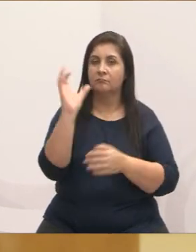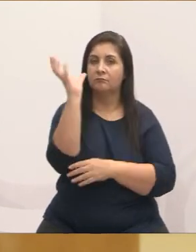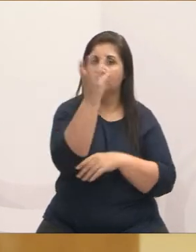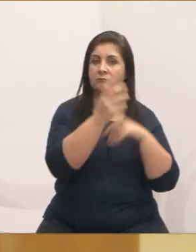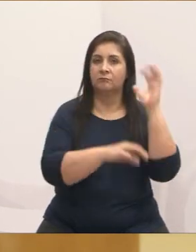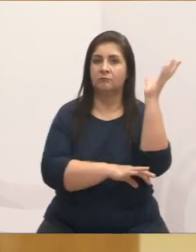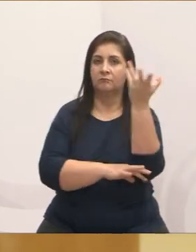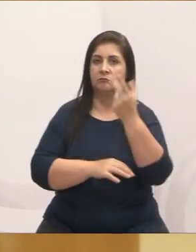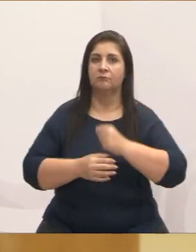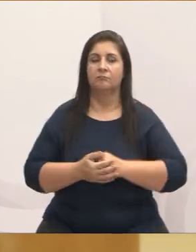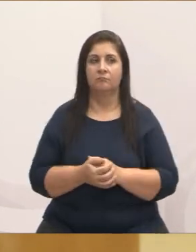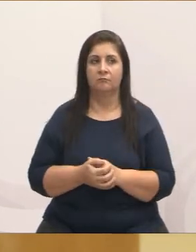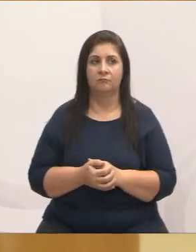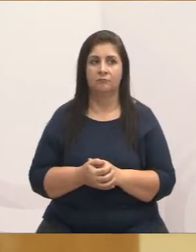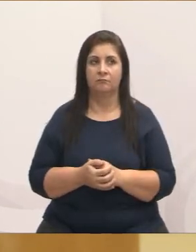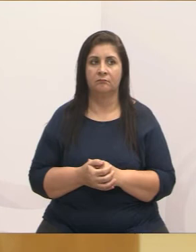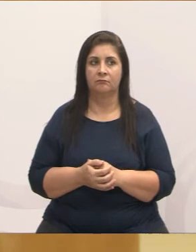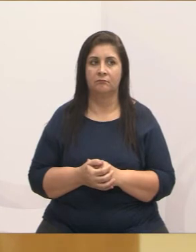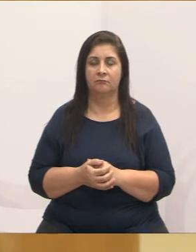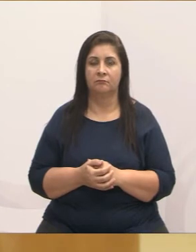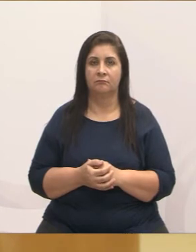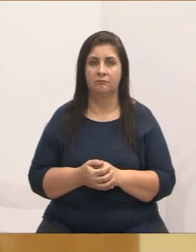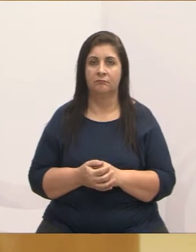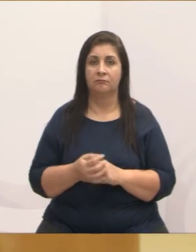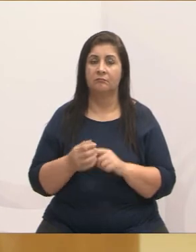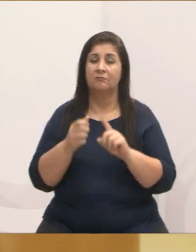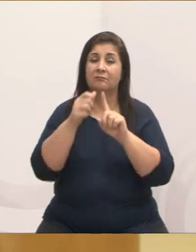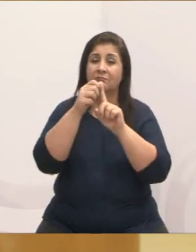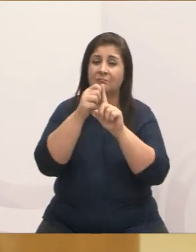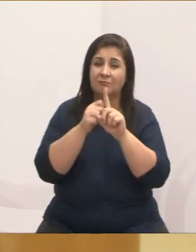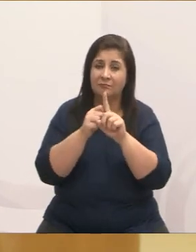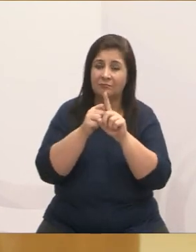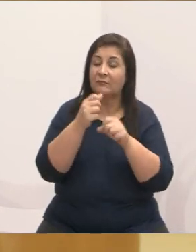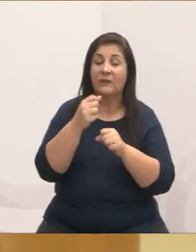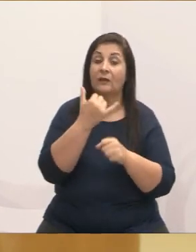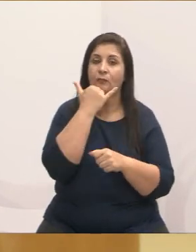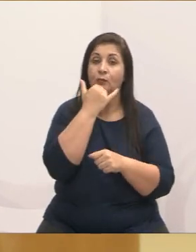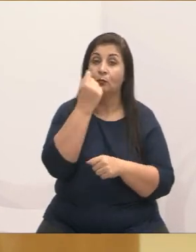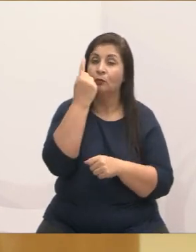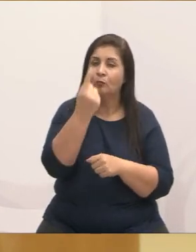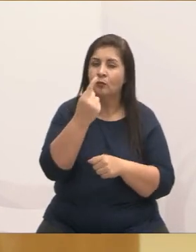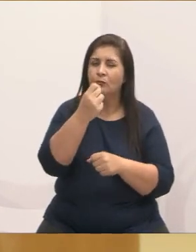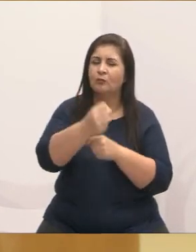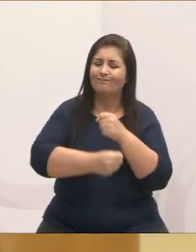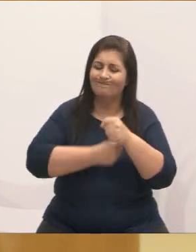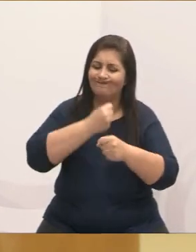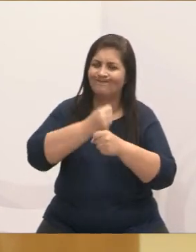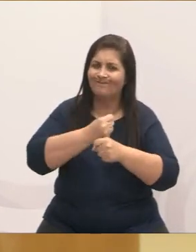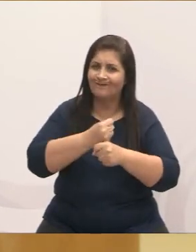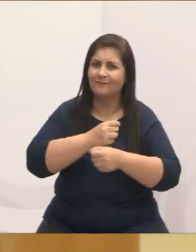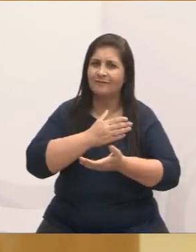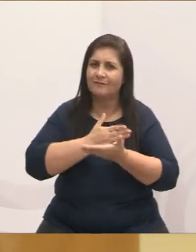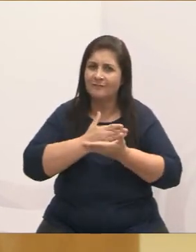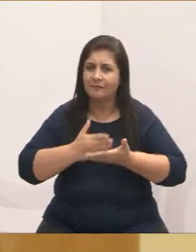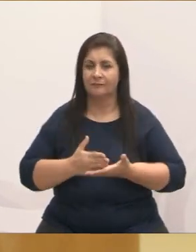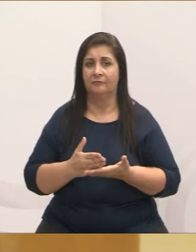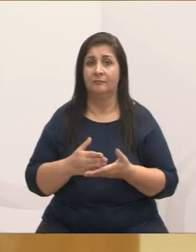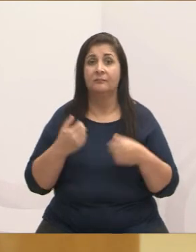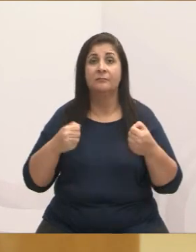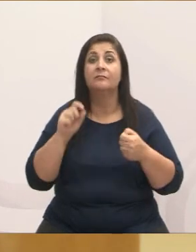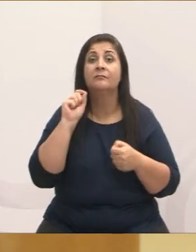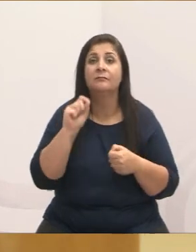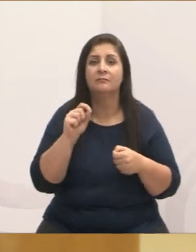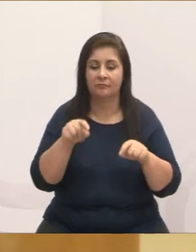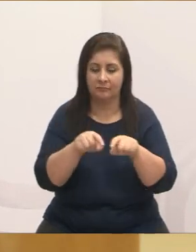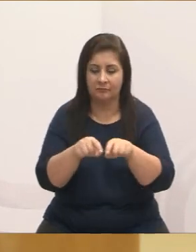Solidária. Olha só, mais de um ano para implantar esse projeto. Olha como é cansativo. Eu só preciso de uma sala. Pelo